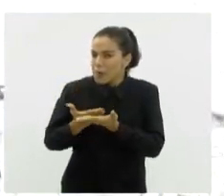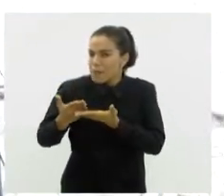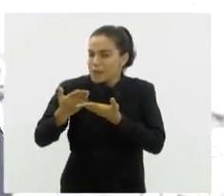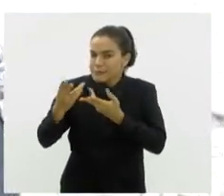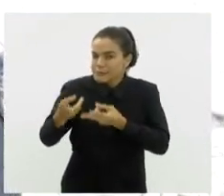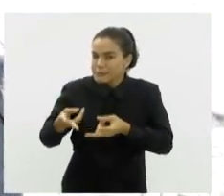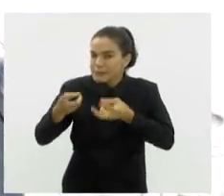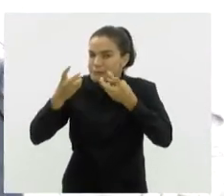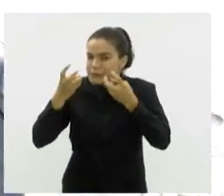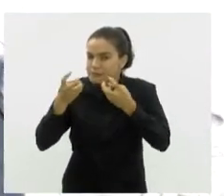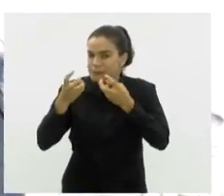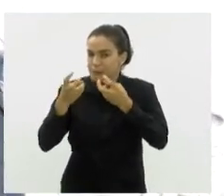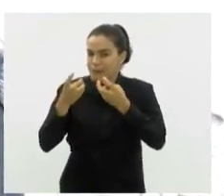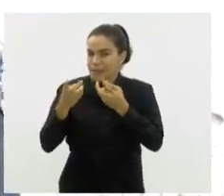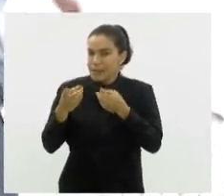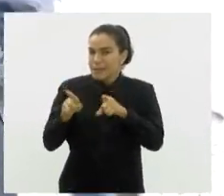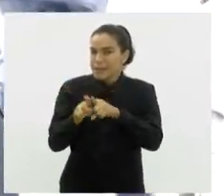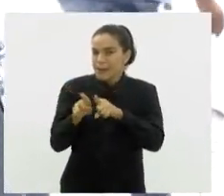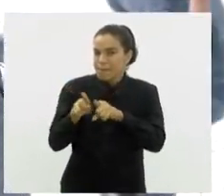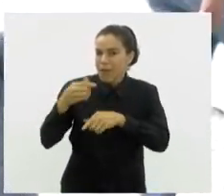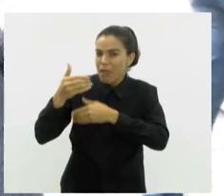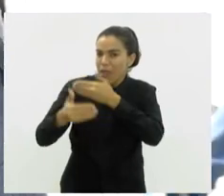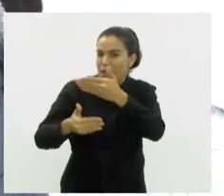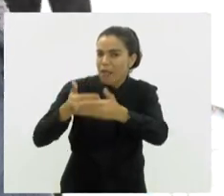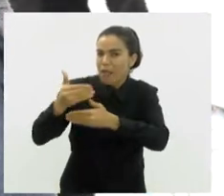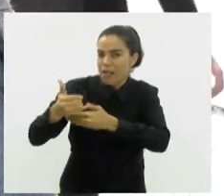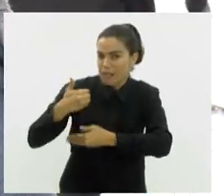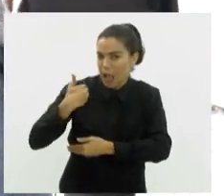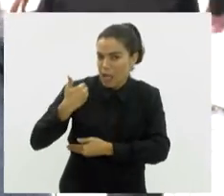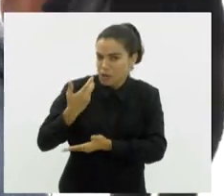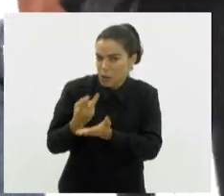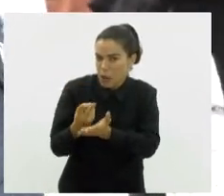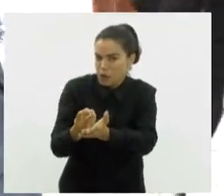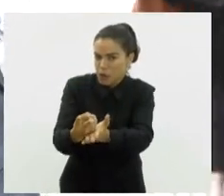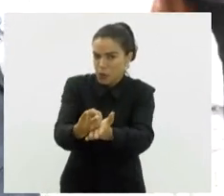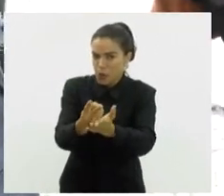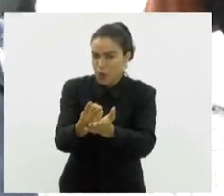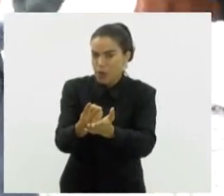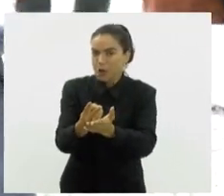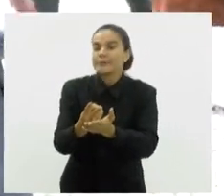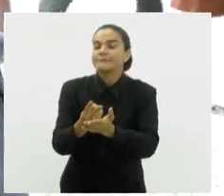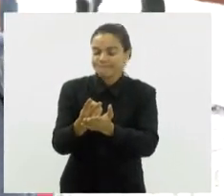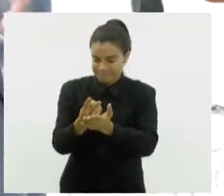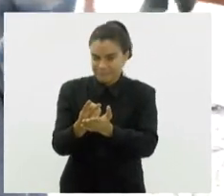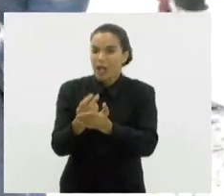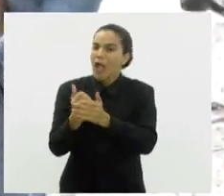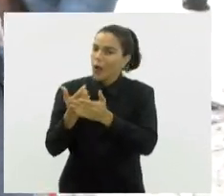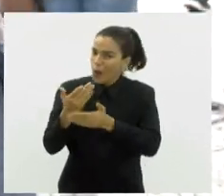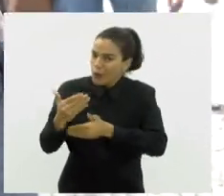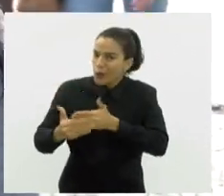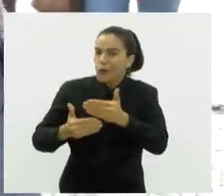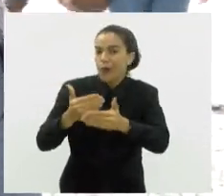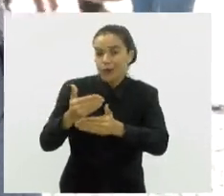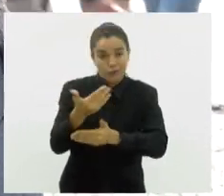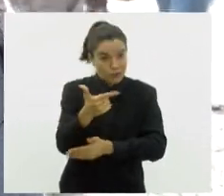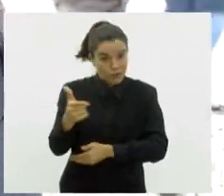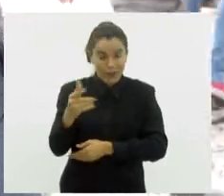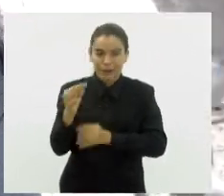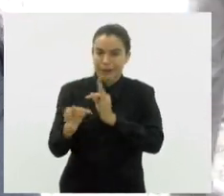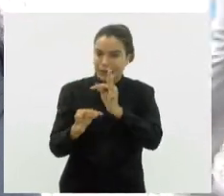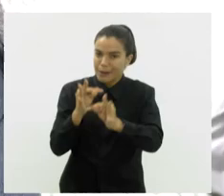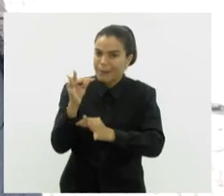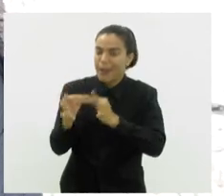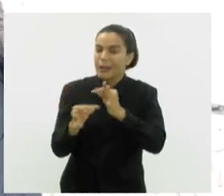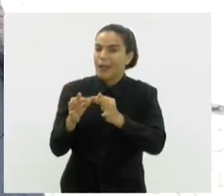Ele continua acompanhando a pessoa ao longo da vida? Sim, continua acompanhando a pessoa ao longo da vida. Se não tiver um tratamento, isso se